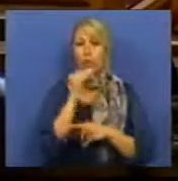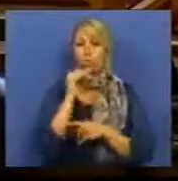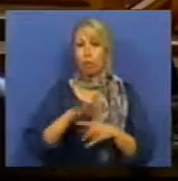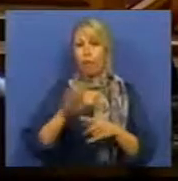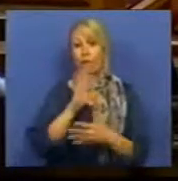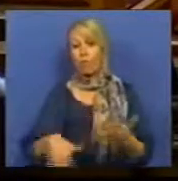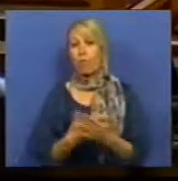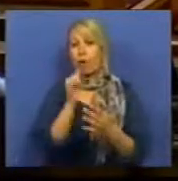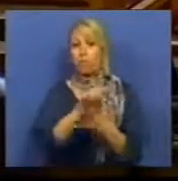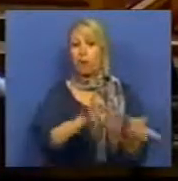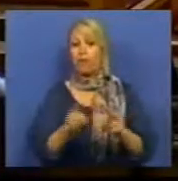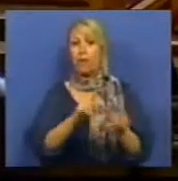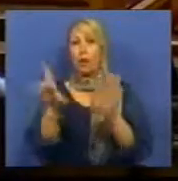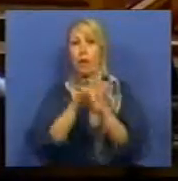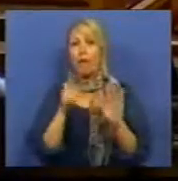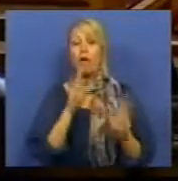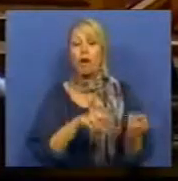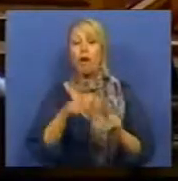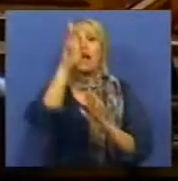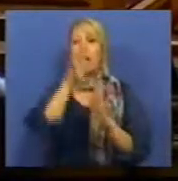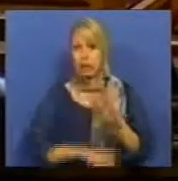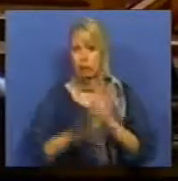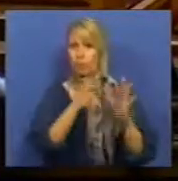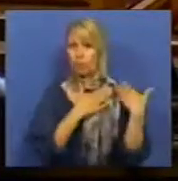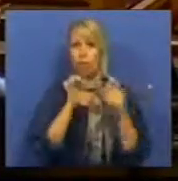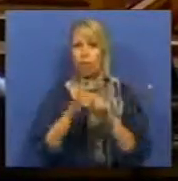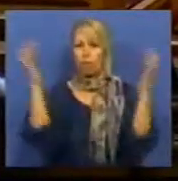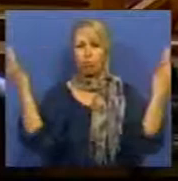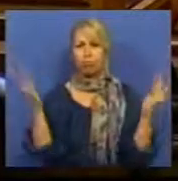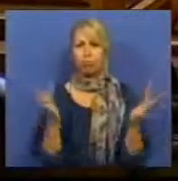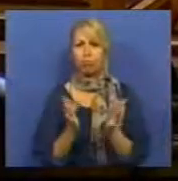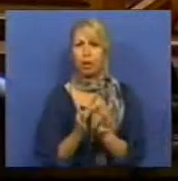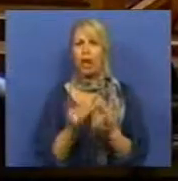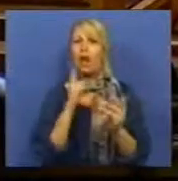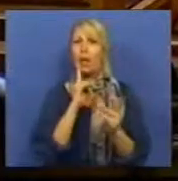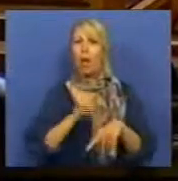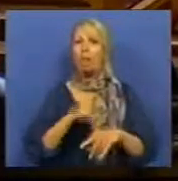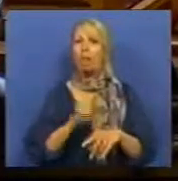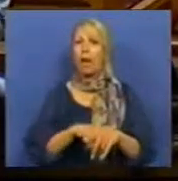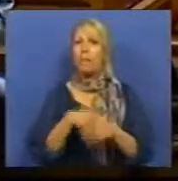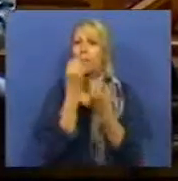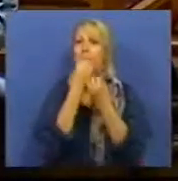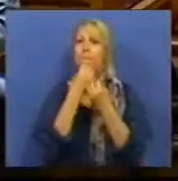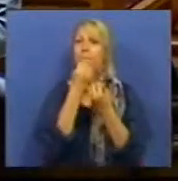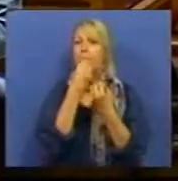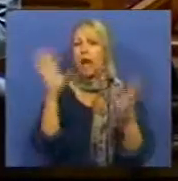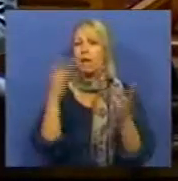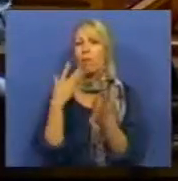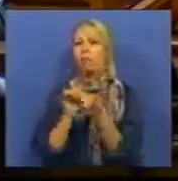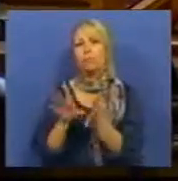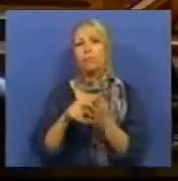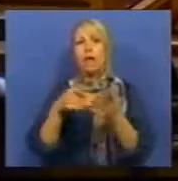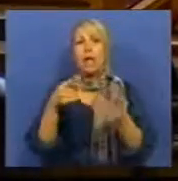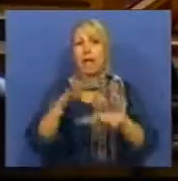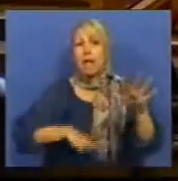legal, foi alterado o regime de tutela e foram reduzidos drasticamente os casos de perda de mandato. E foram reduzidos os casos de